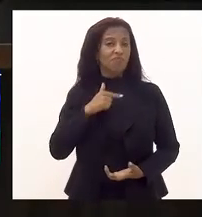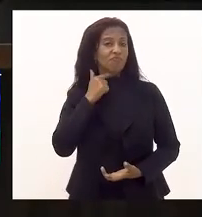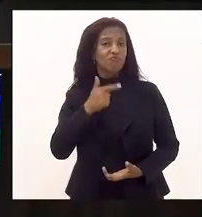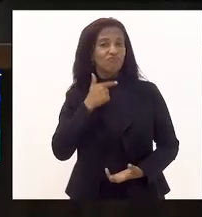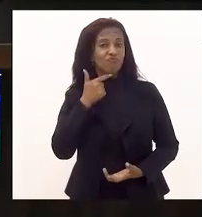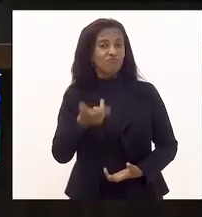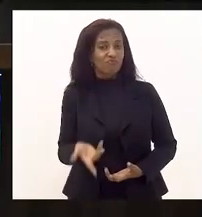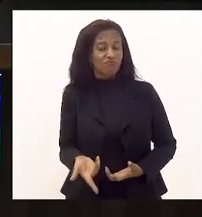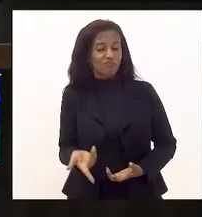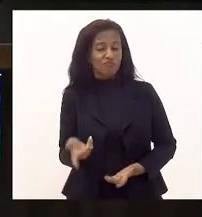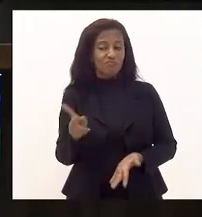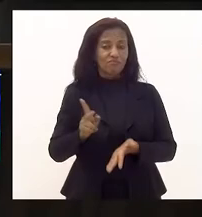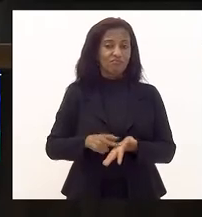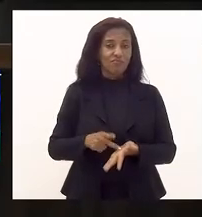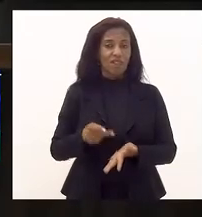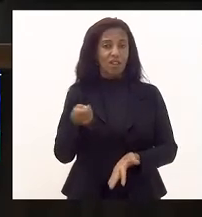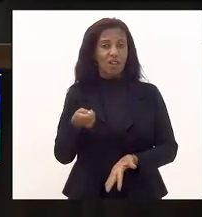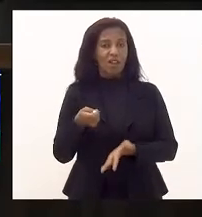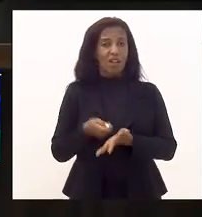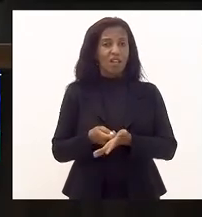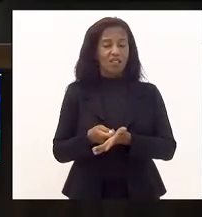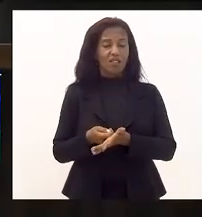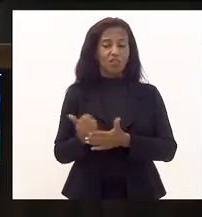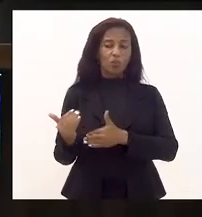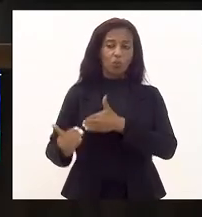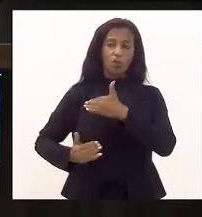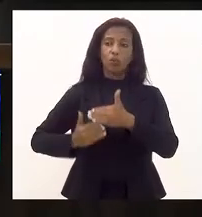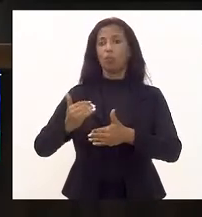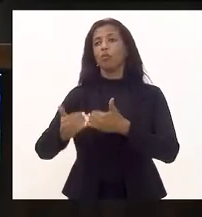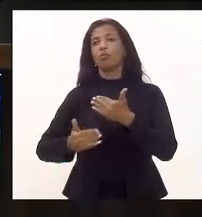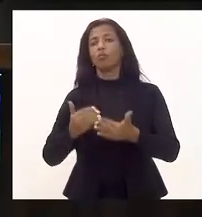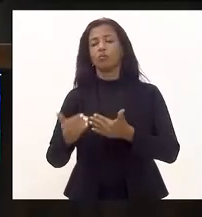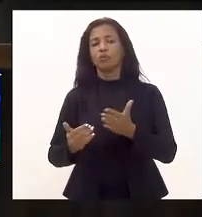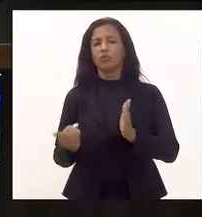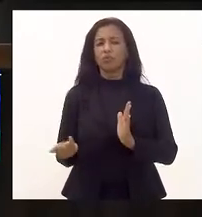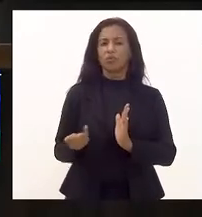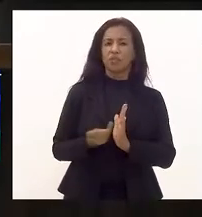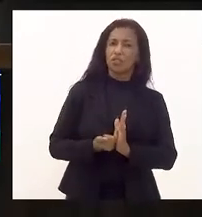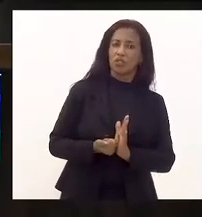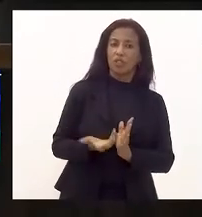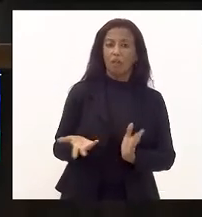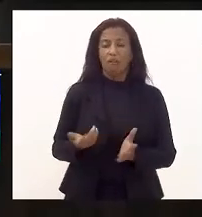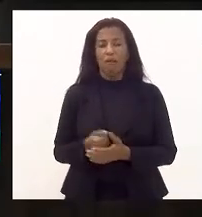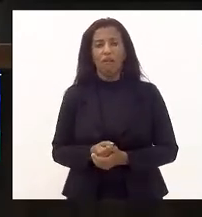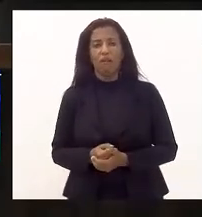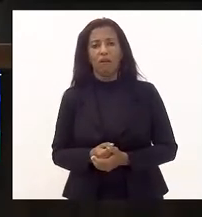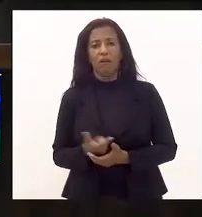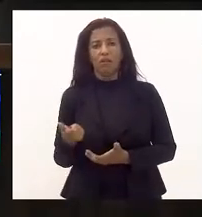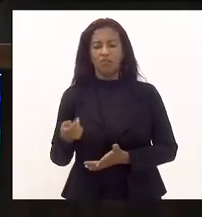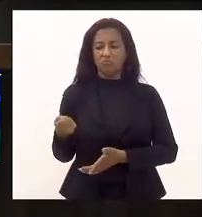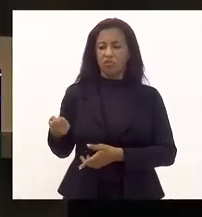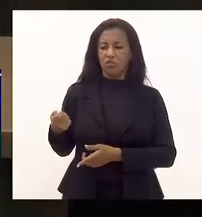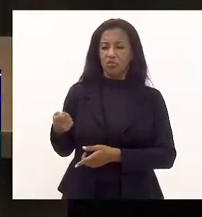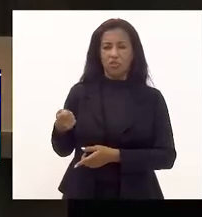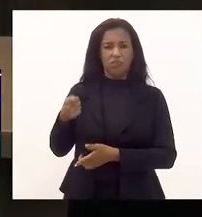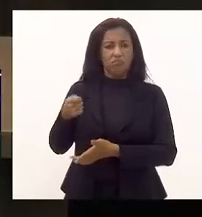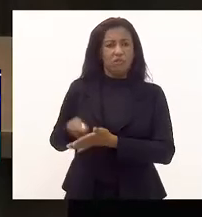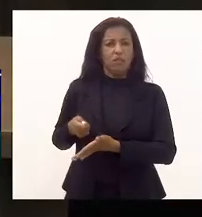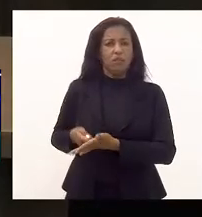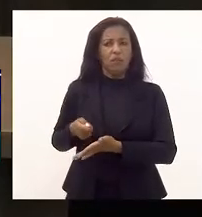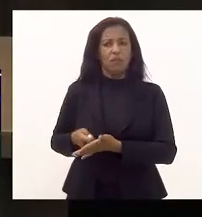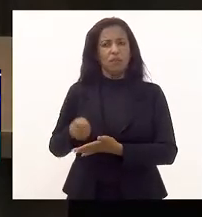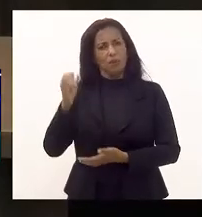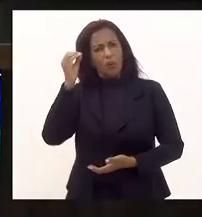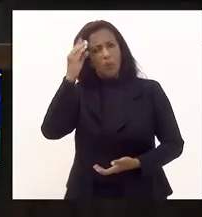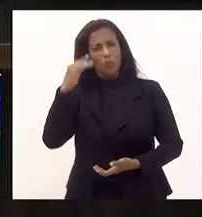de fato garantir a construção de identidade, de autodeterminação. A cultura